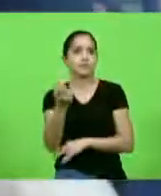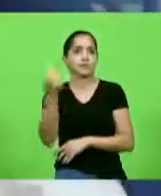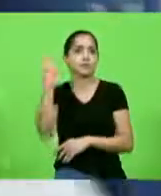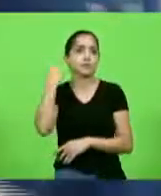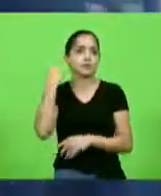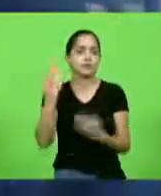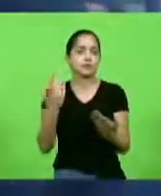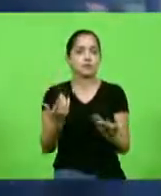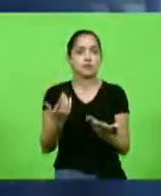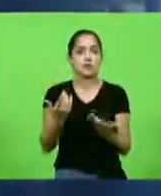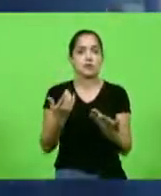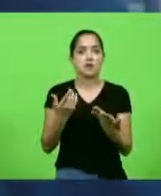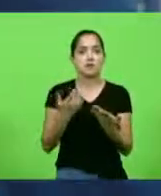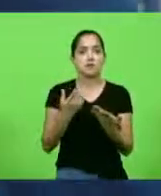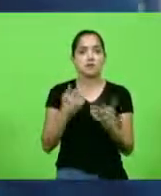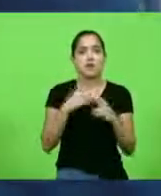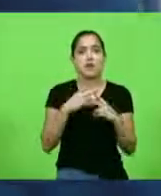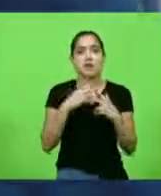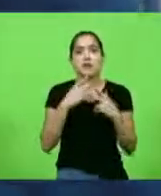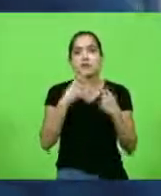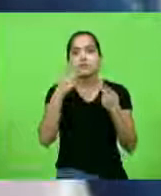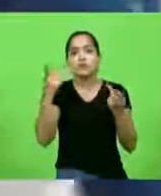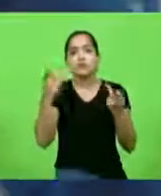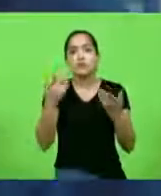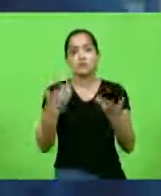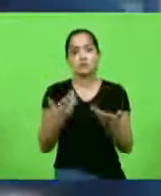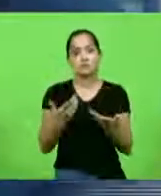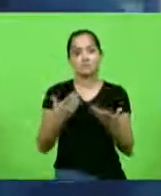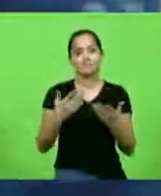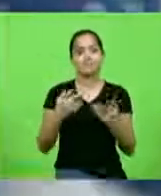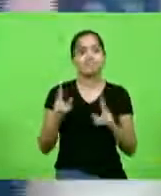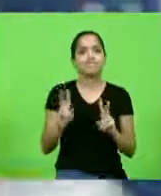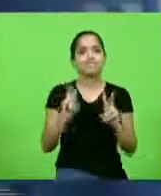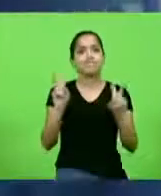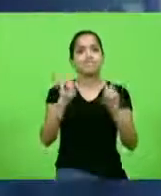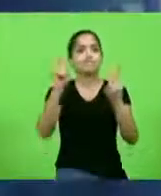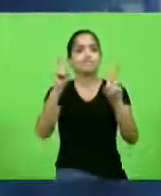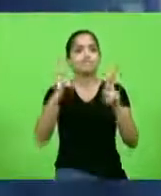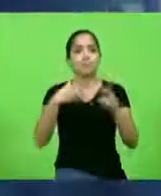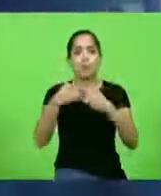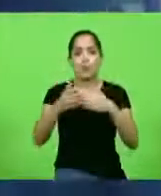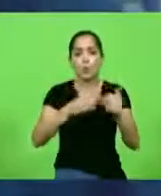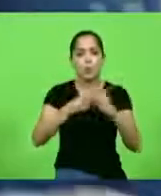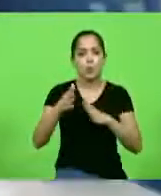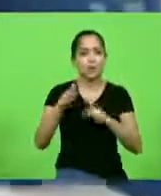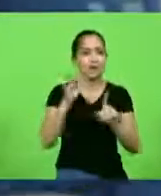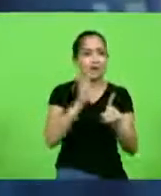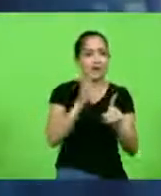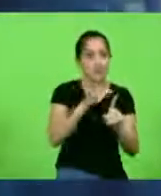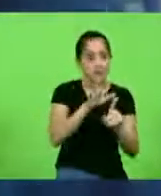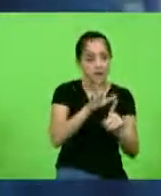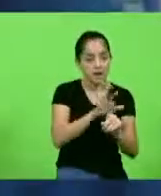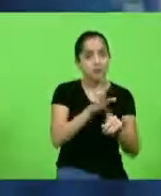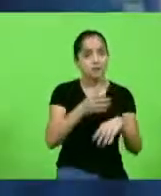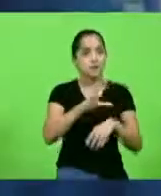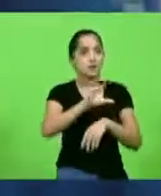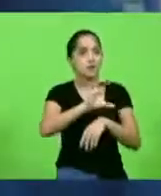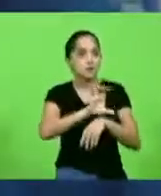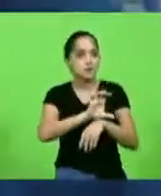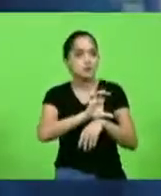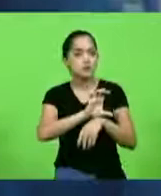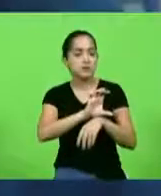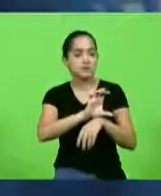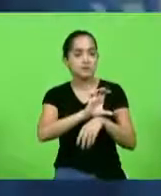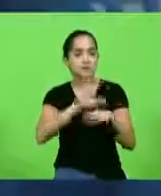As vozes democráticas devem elevar o tom contra qualquer ameaça ao Estado Democrático de Direito.